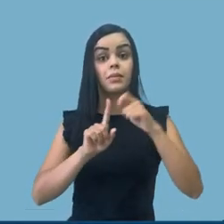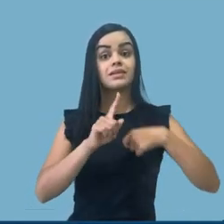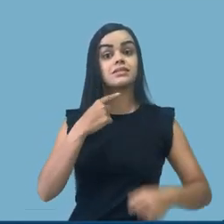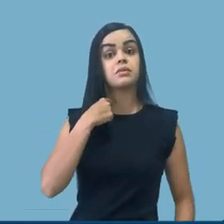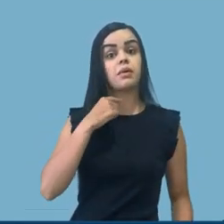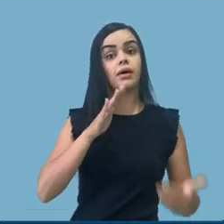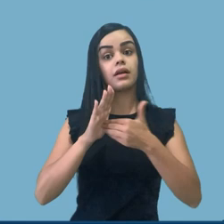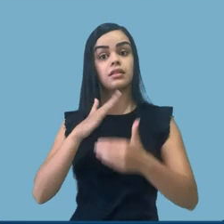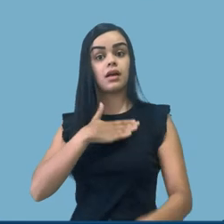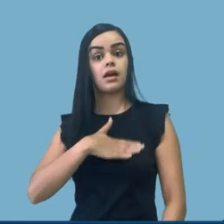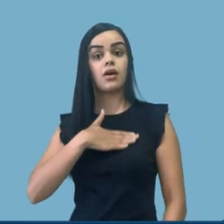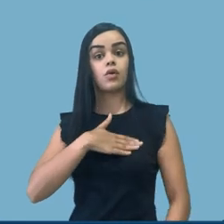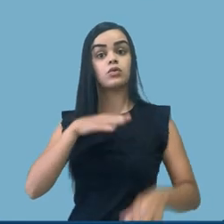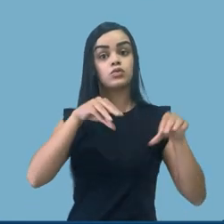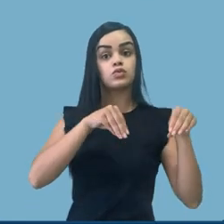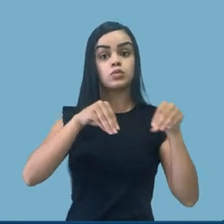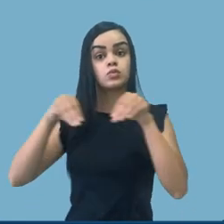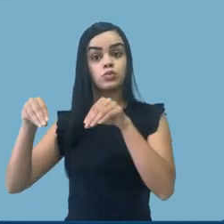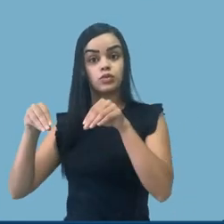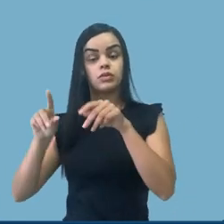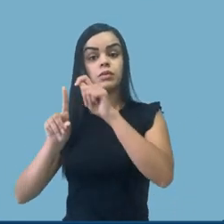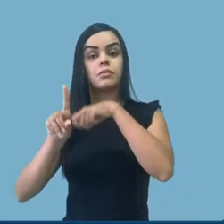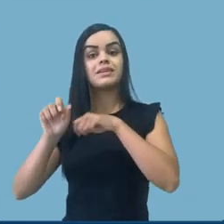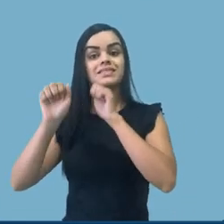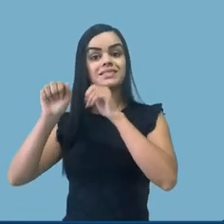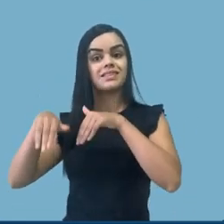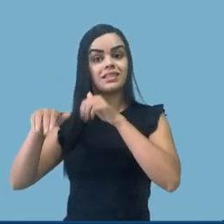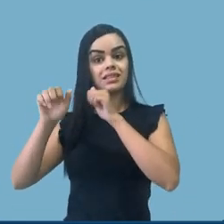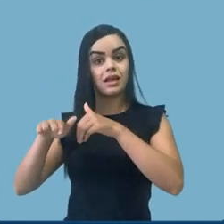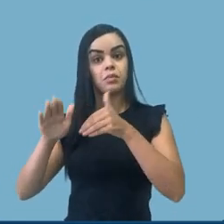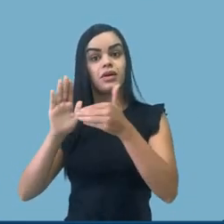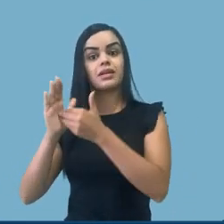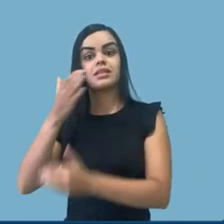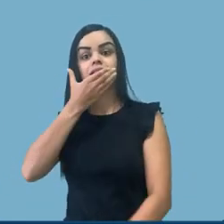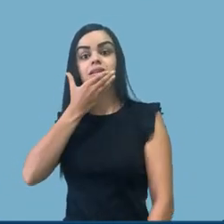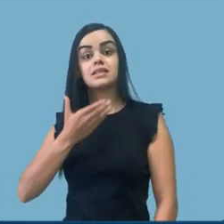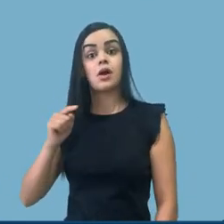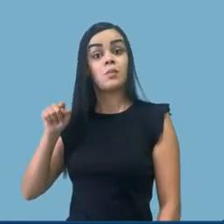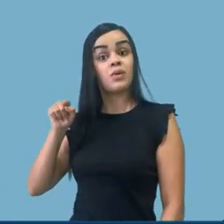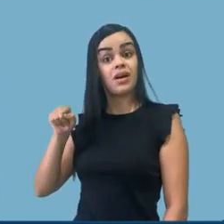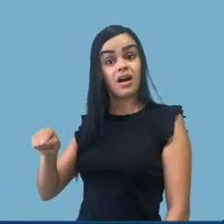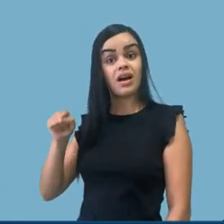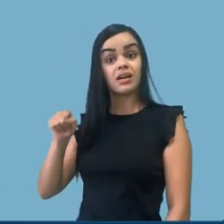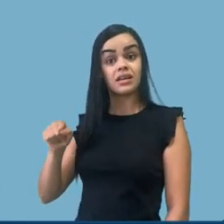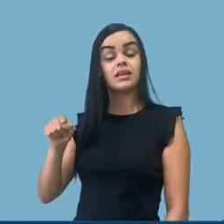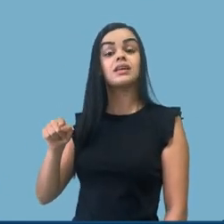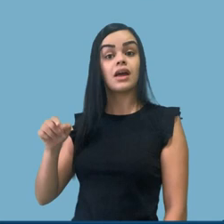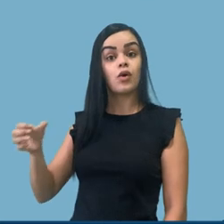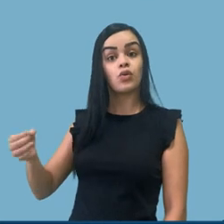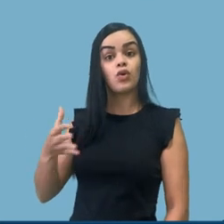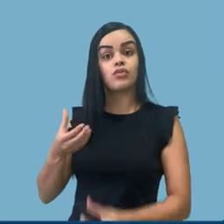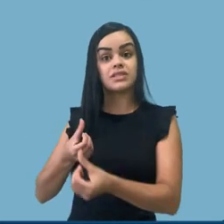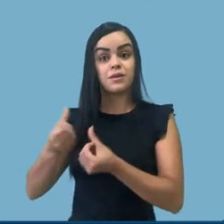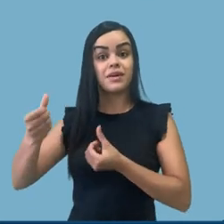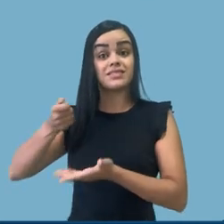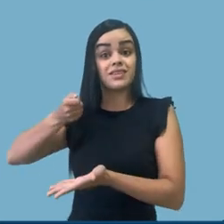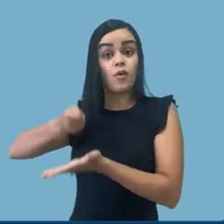maio-agosto de 2021 para o período de setembro a dezembro de 2021, que marca o início de um novo ciclo anual.